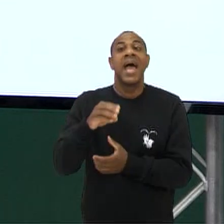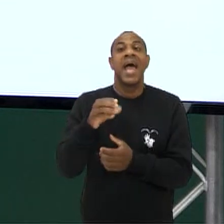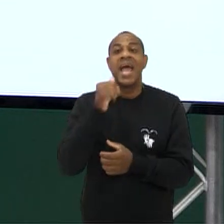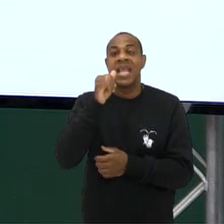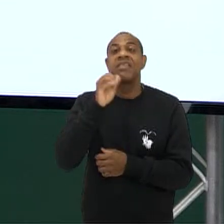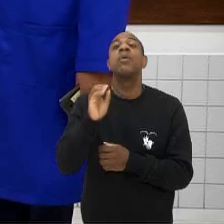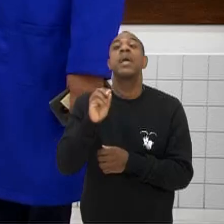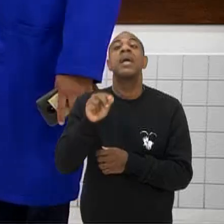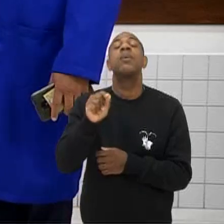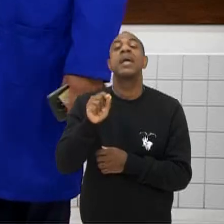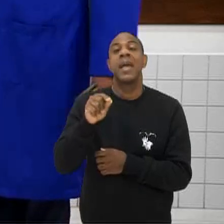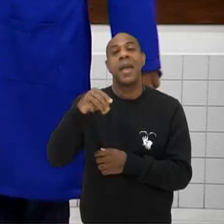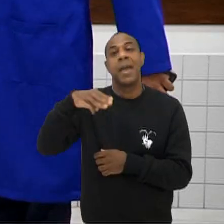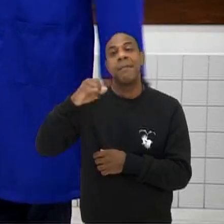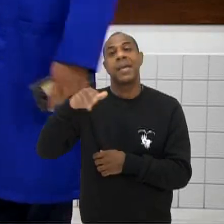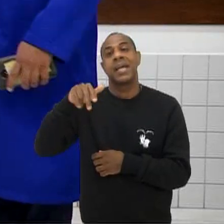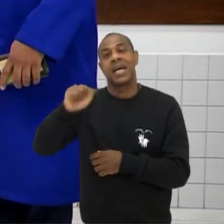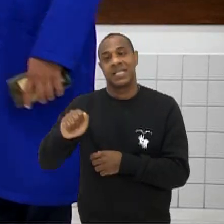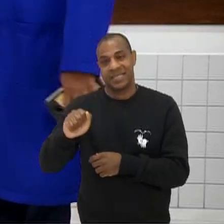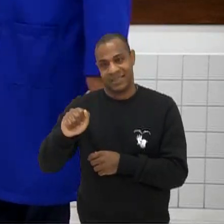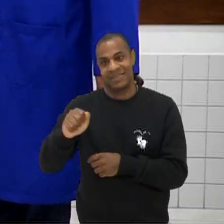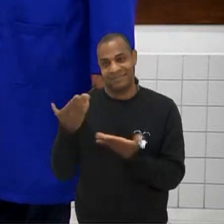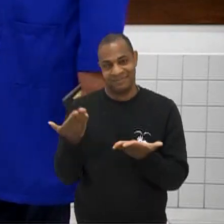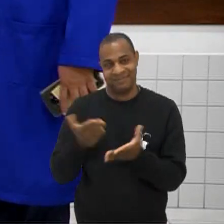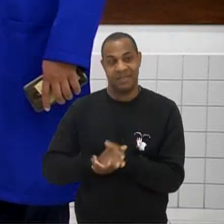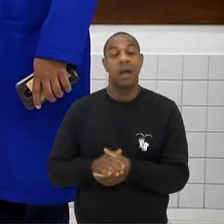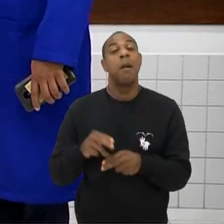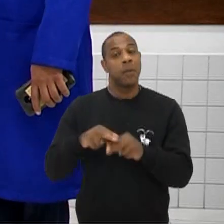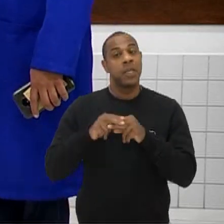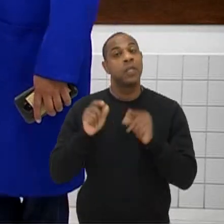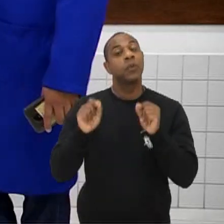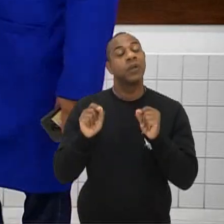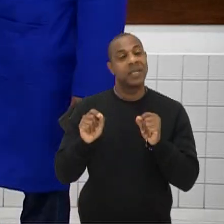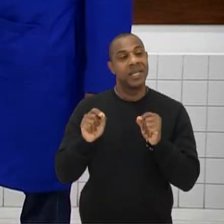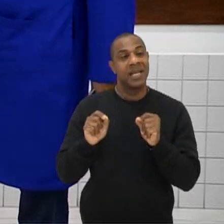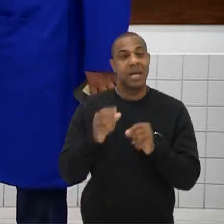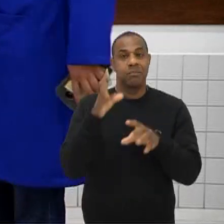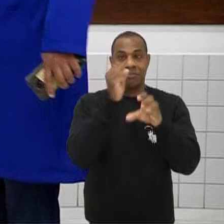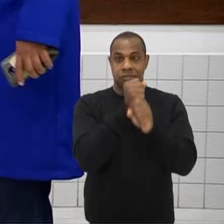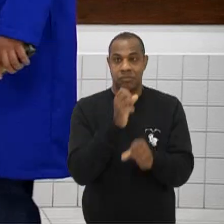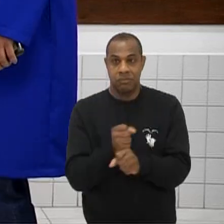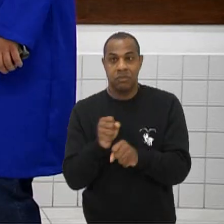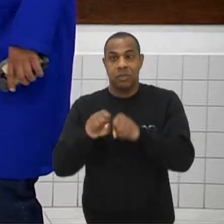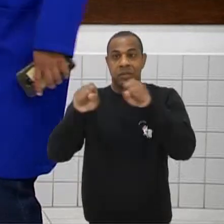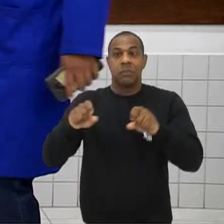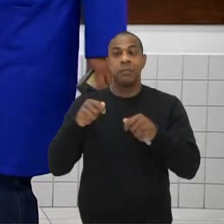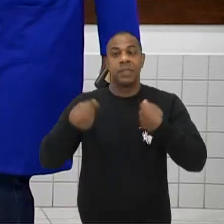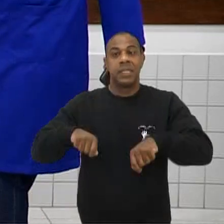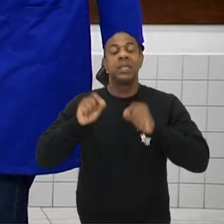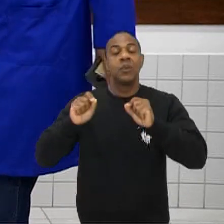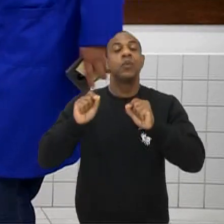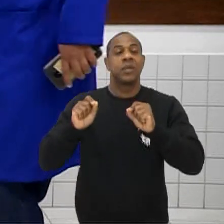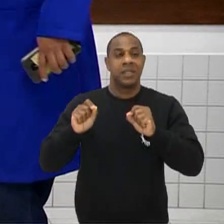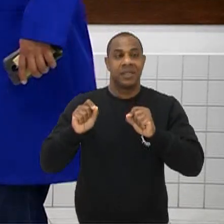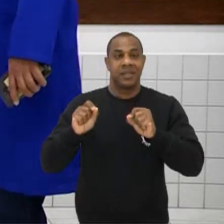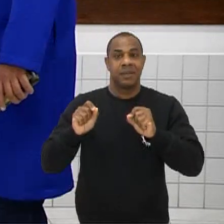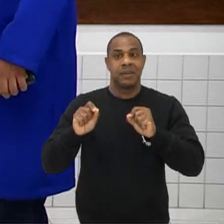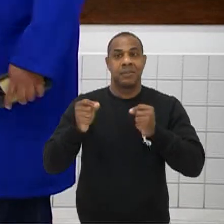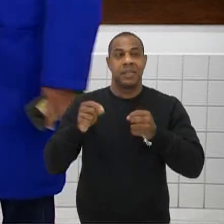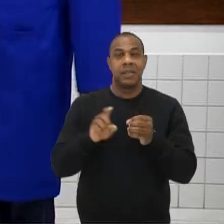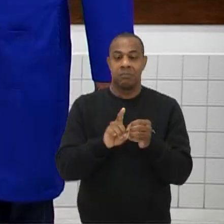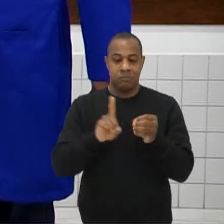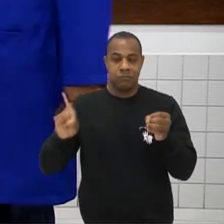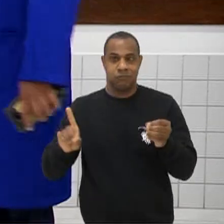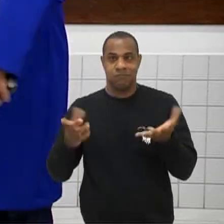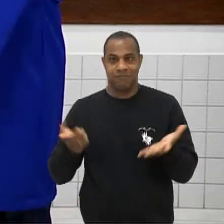Mecânica E aí que é o Que o negócio começa a pegar Por isso Que a energia total De um sistema Ele tem que ser Isolado Ele é